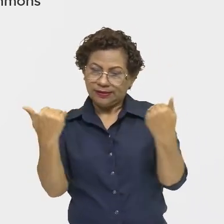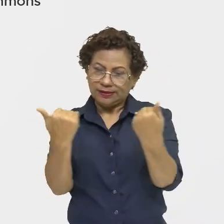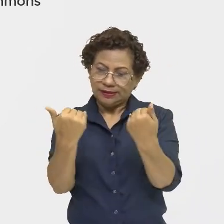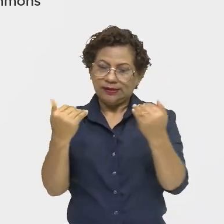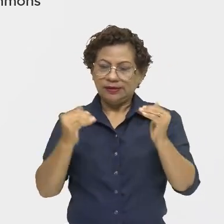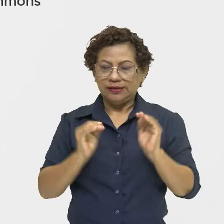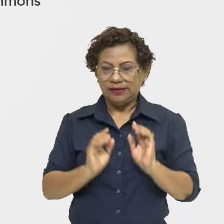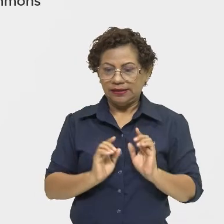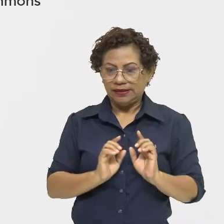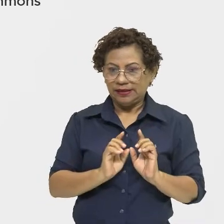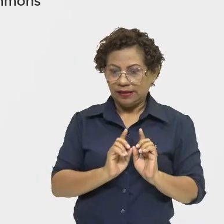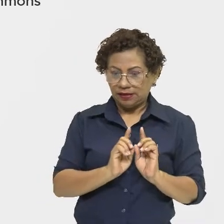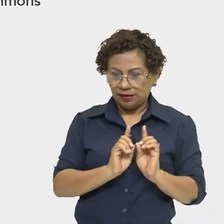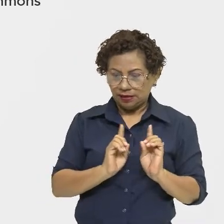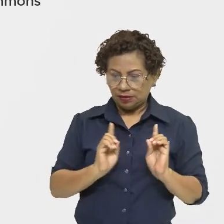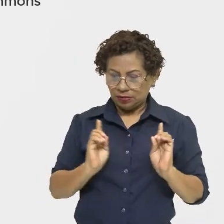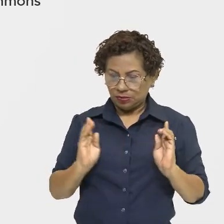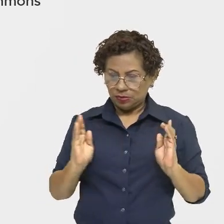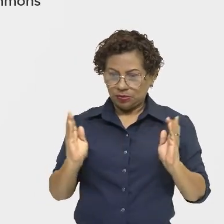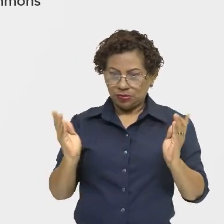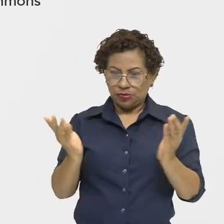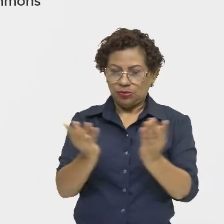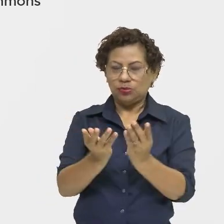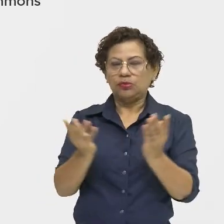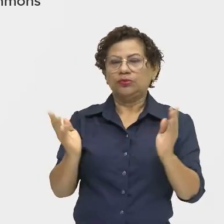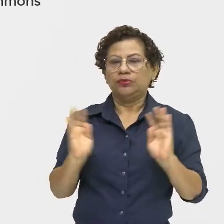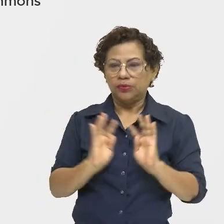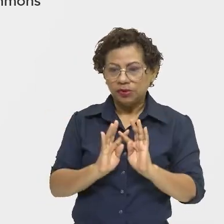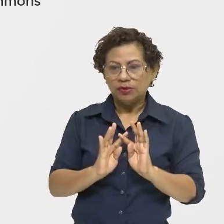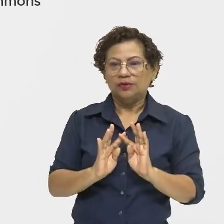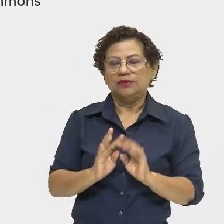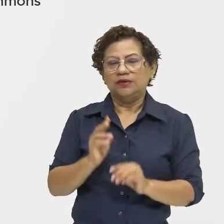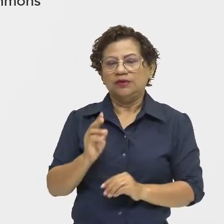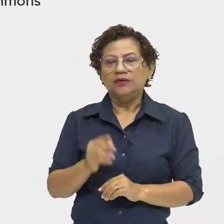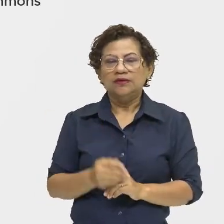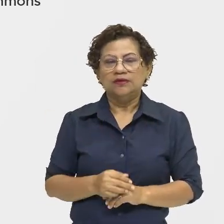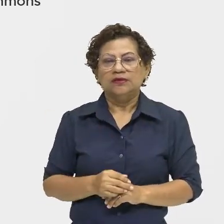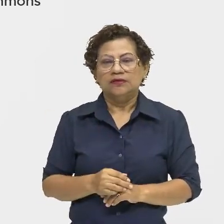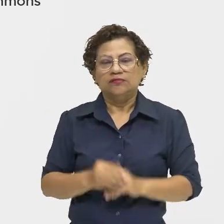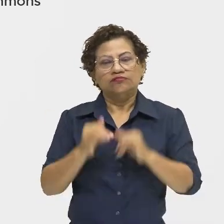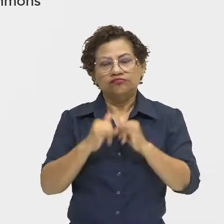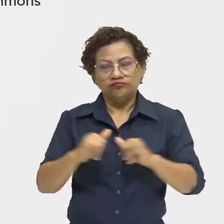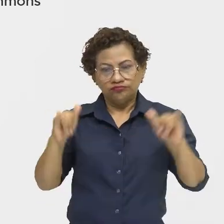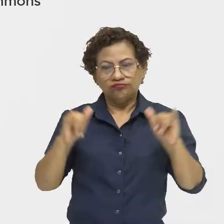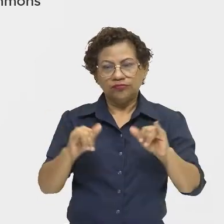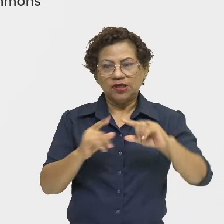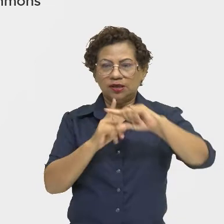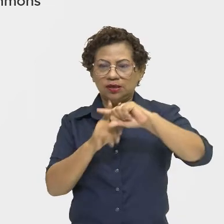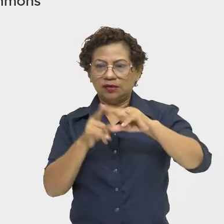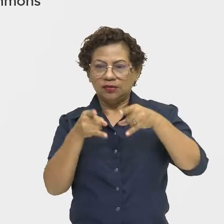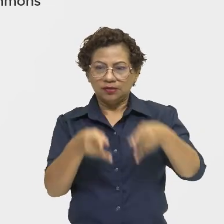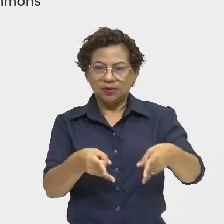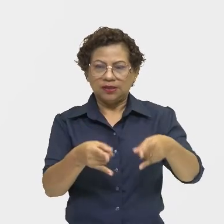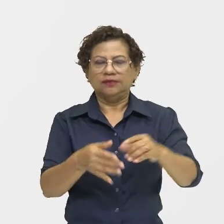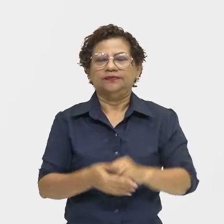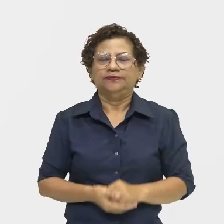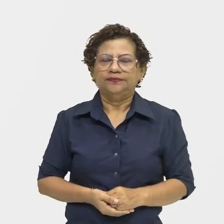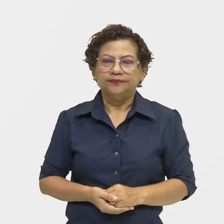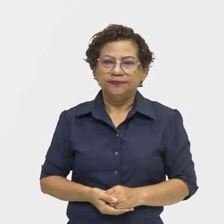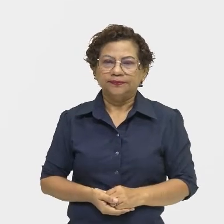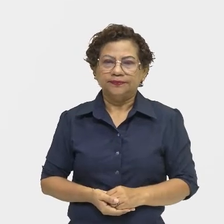elegeram como se fosse considerados os cemitérios. E aí a idade dos metais? Vamos lá?